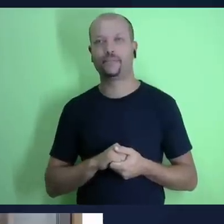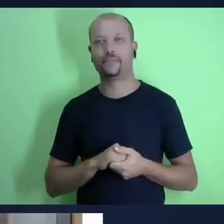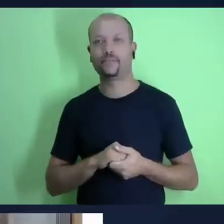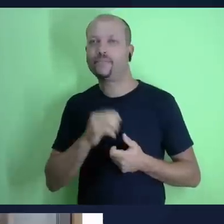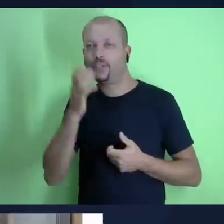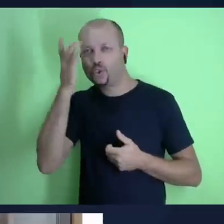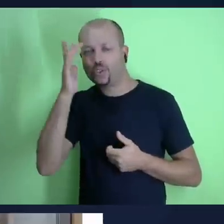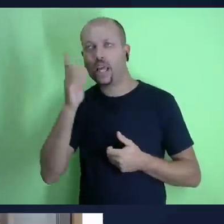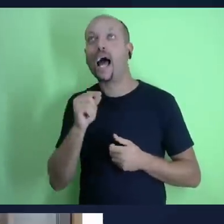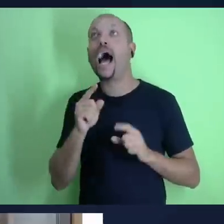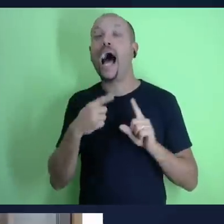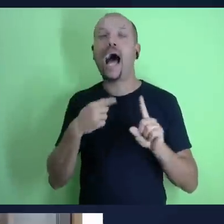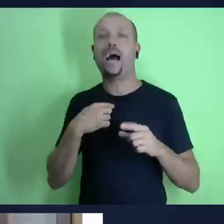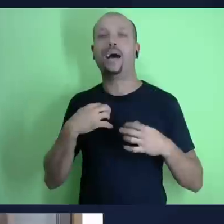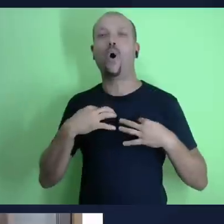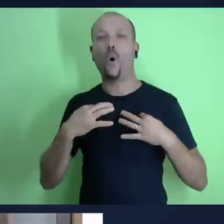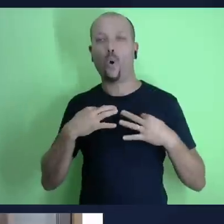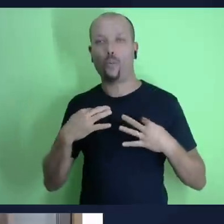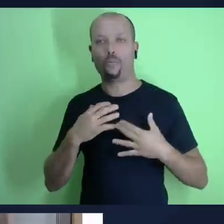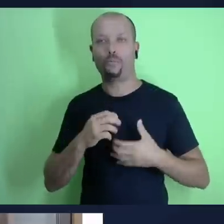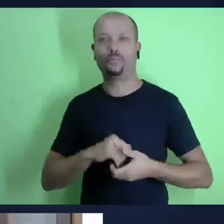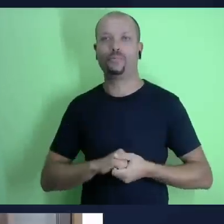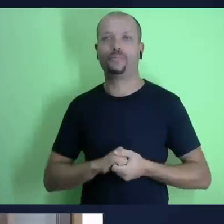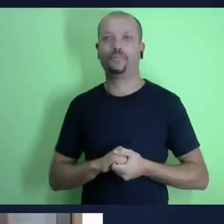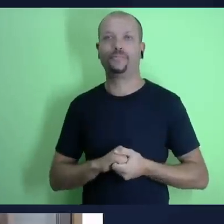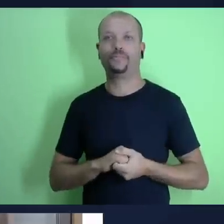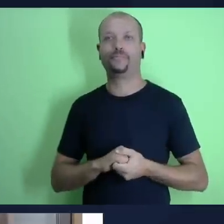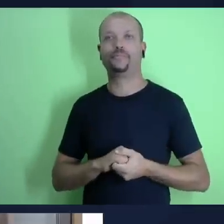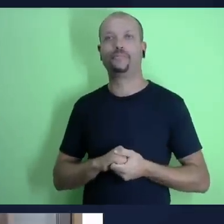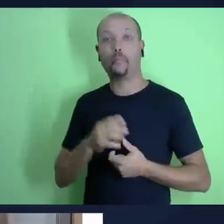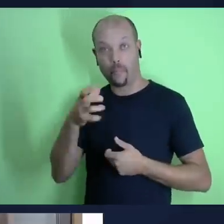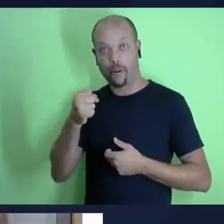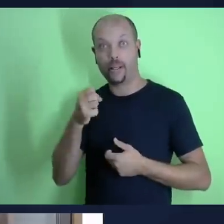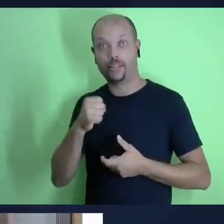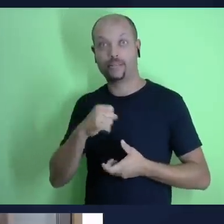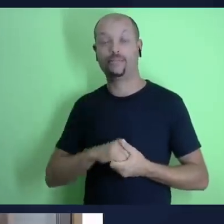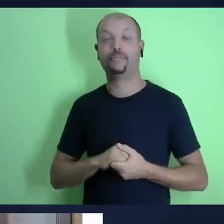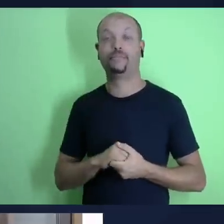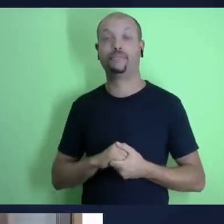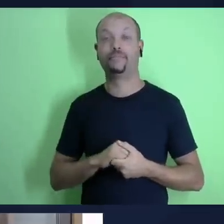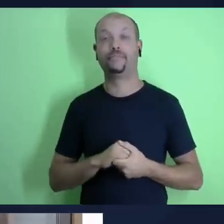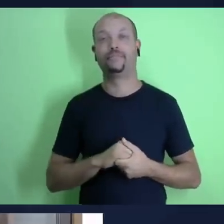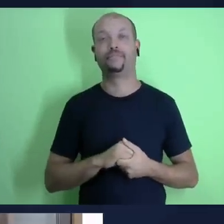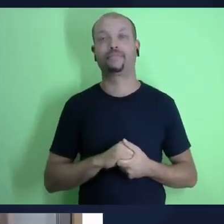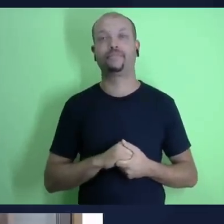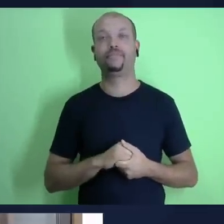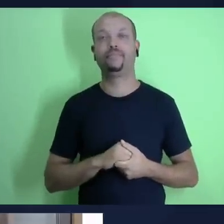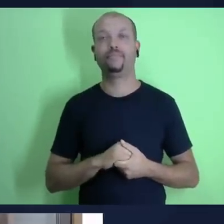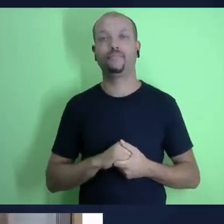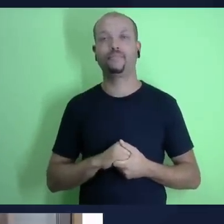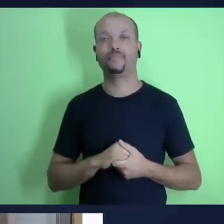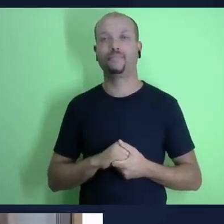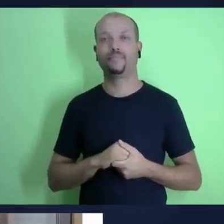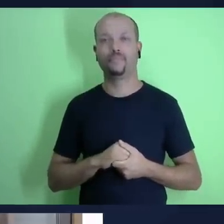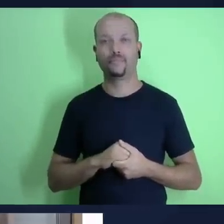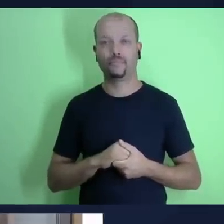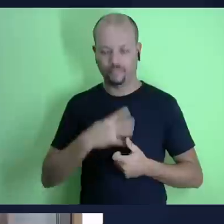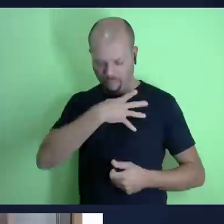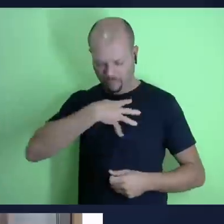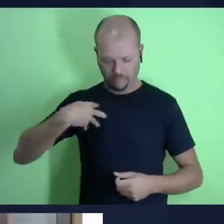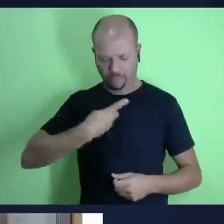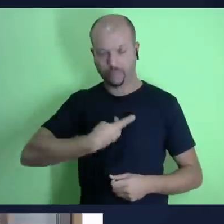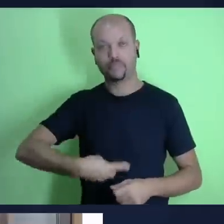eu não sei o que mais ah eu estou vestindo aqui uma uma camisa branca é